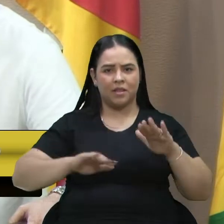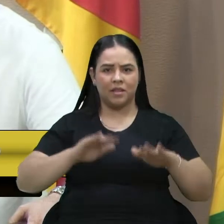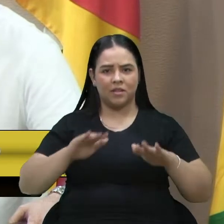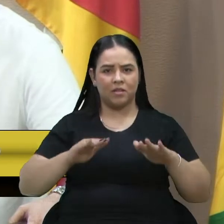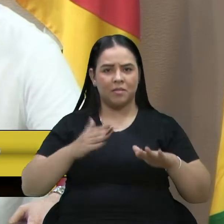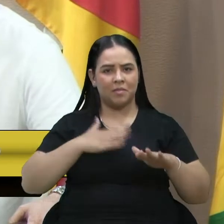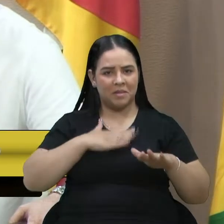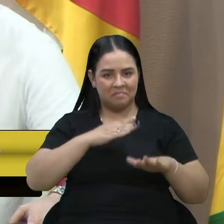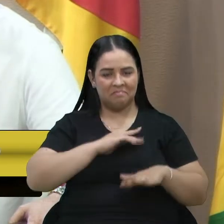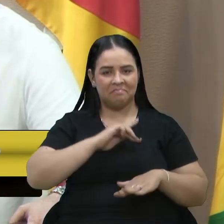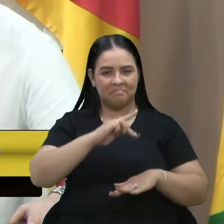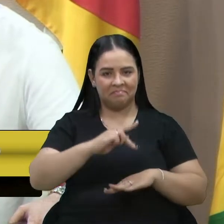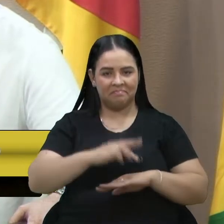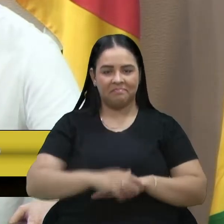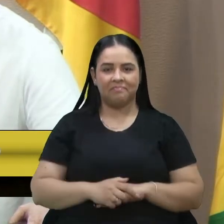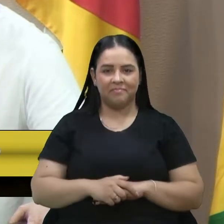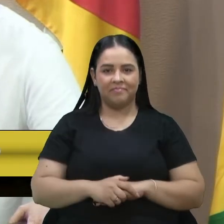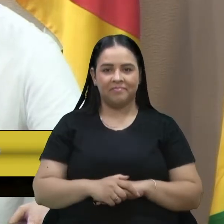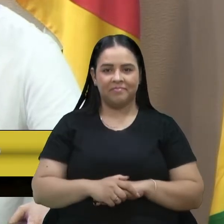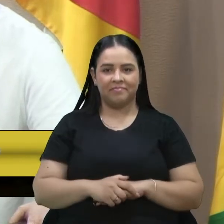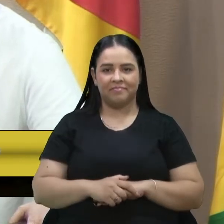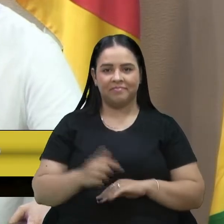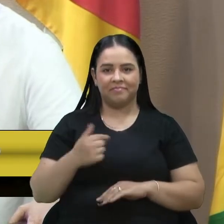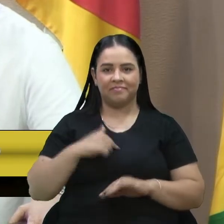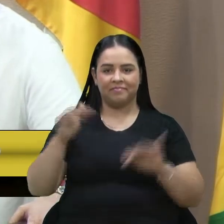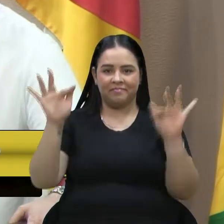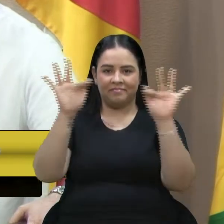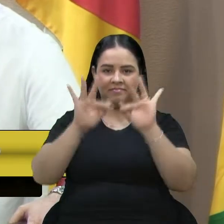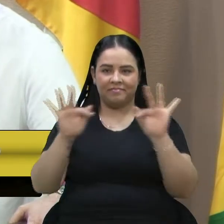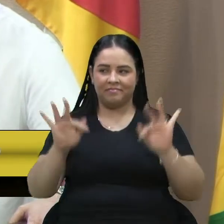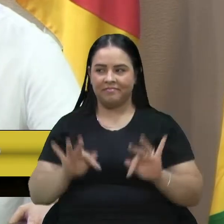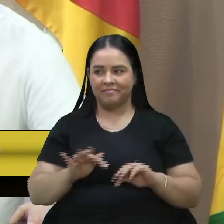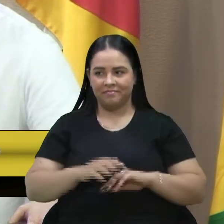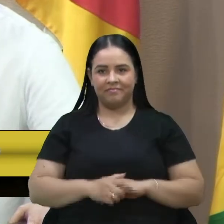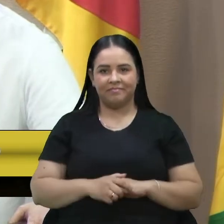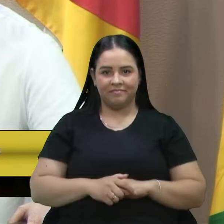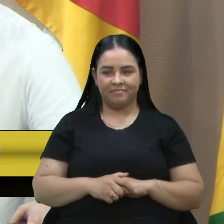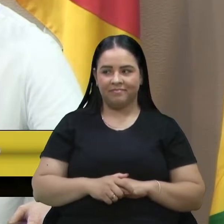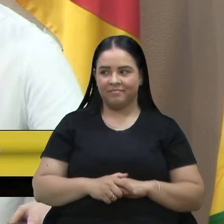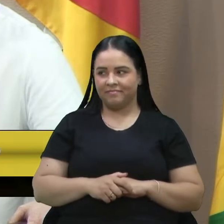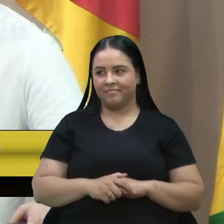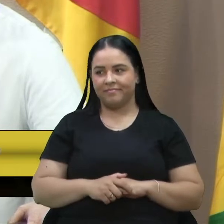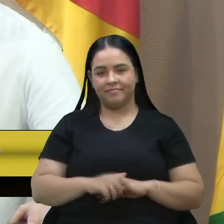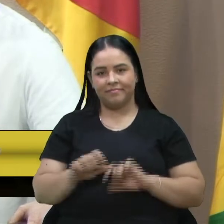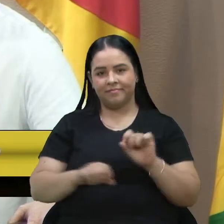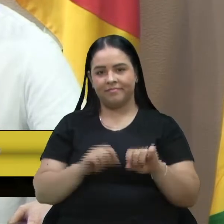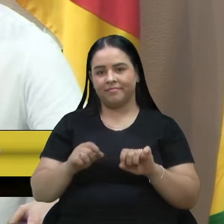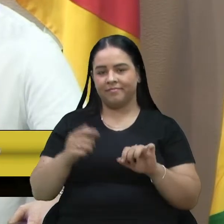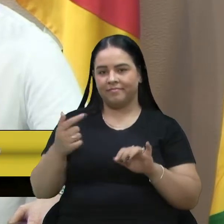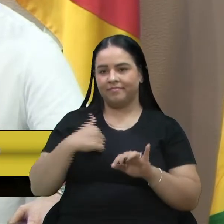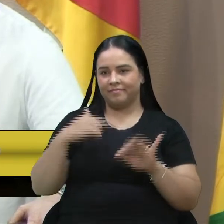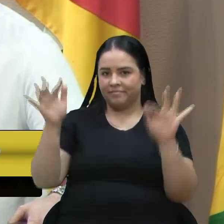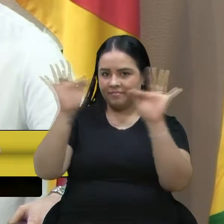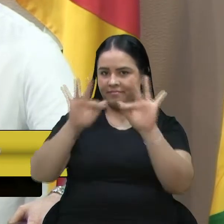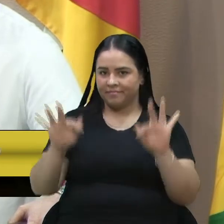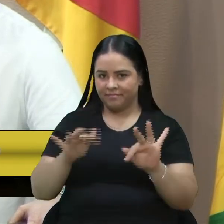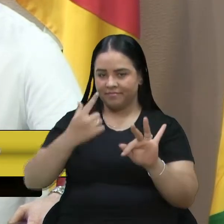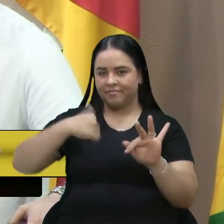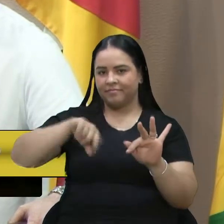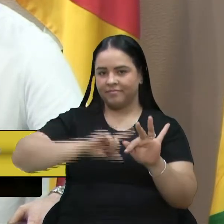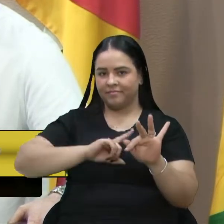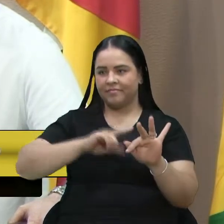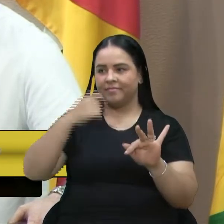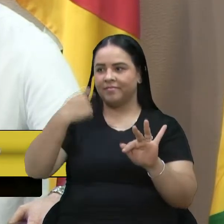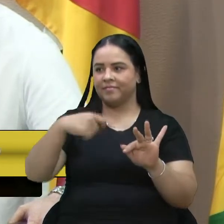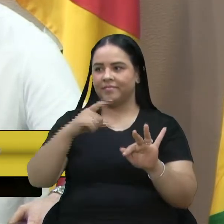presidente, fico muito feliz que a senhora tenha votado seu nome, muito feliz. Temos que marcar